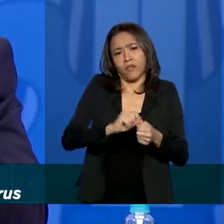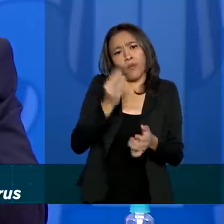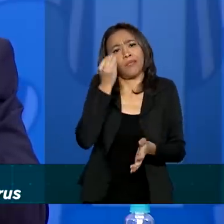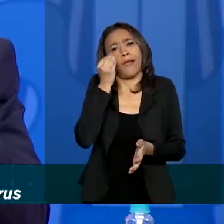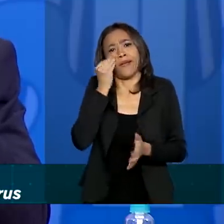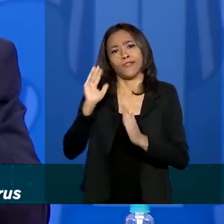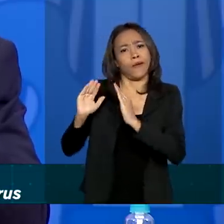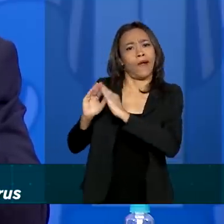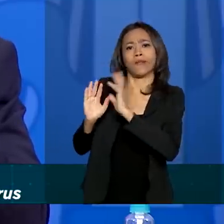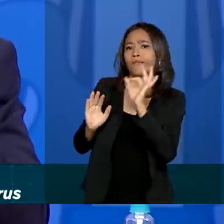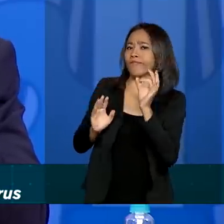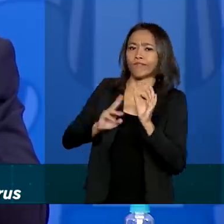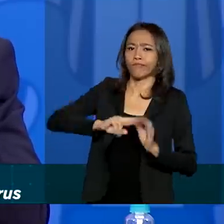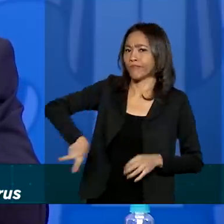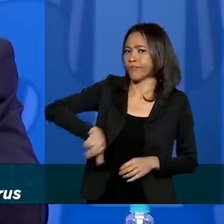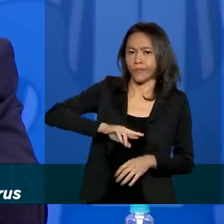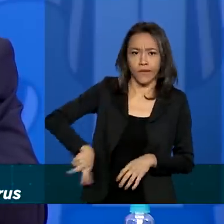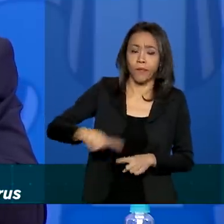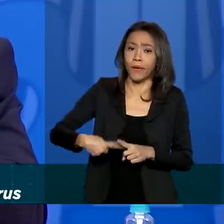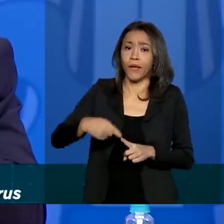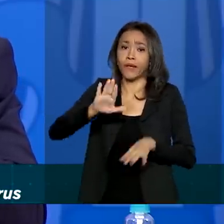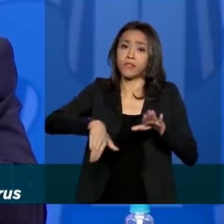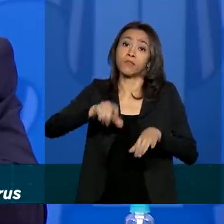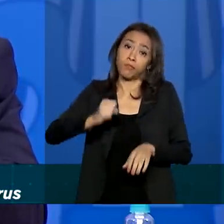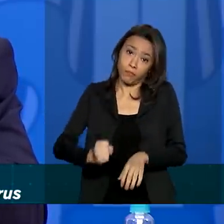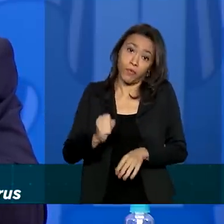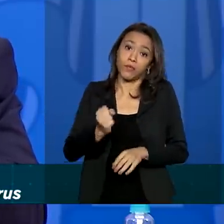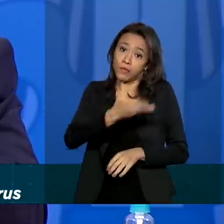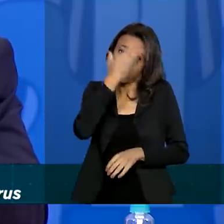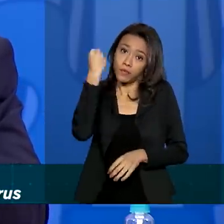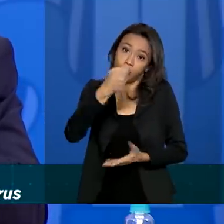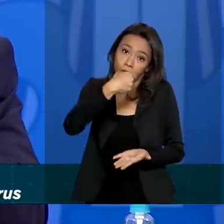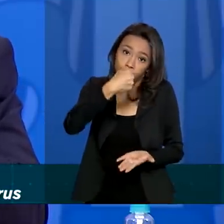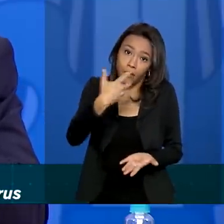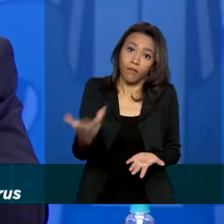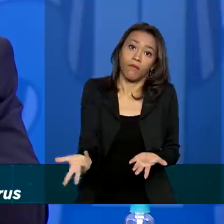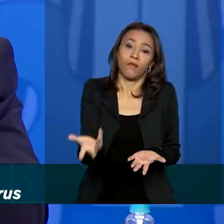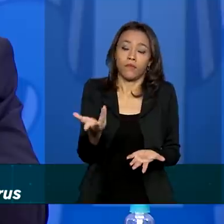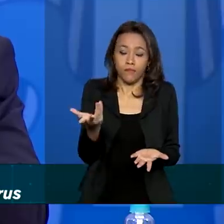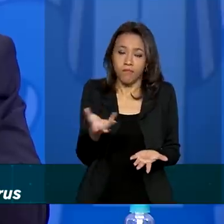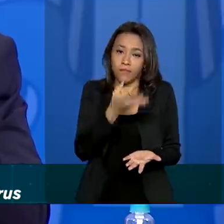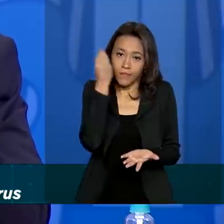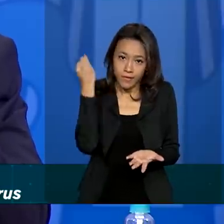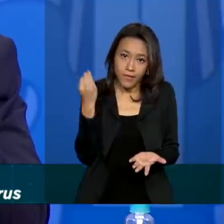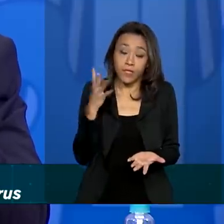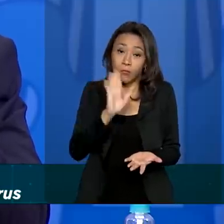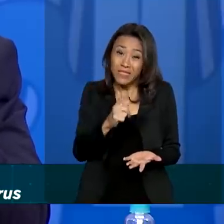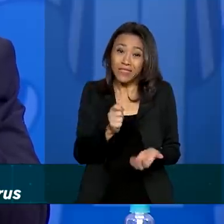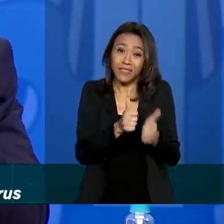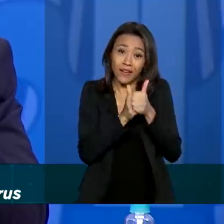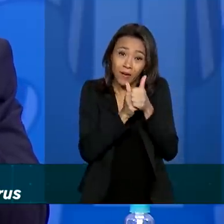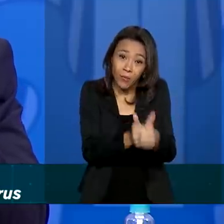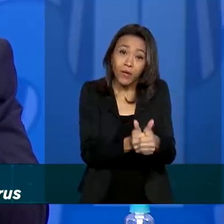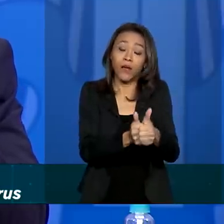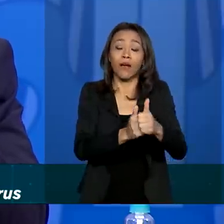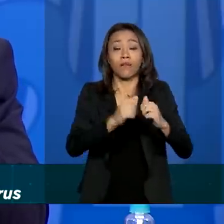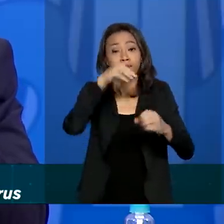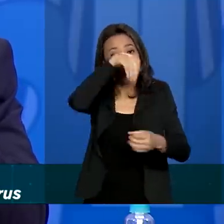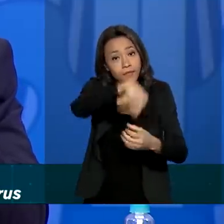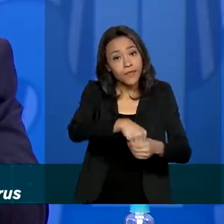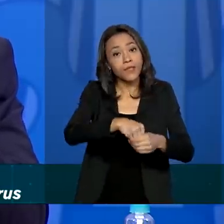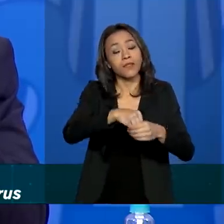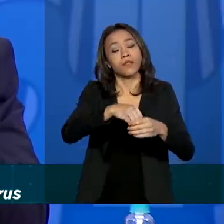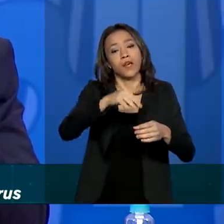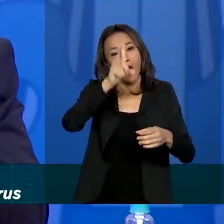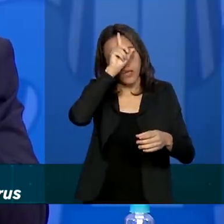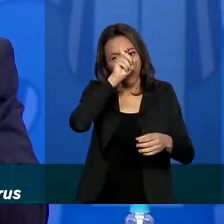esqueça de tomar o remédio e assim por diante. Então, esse acompanhamento tem que ser feito de uma maneira muito precisa e ressaltando, isso é feito de uma